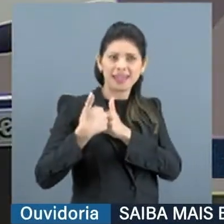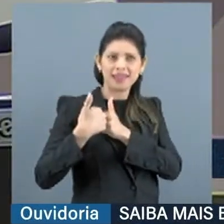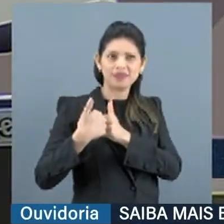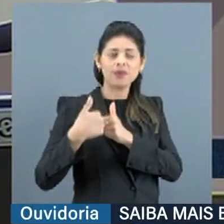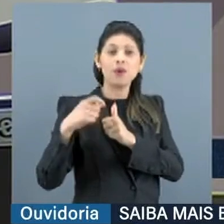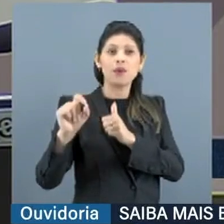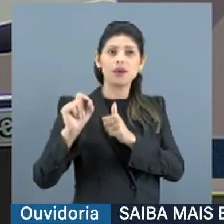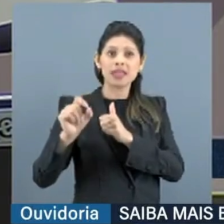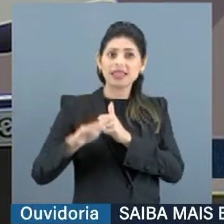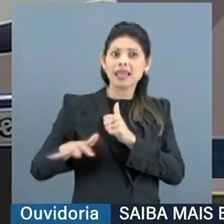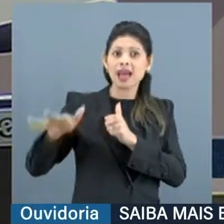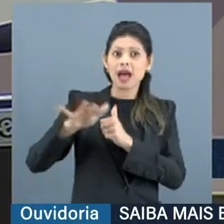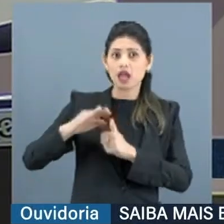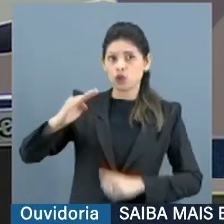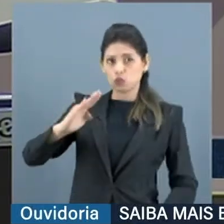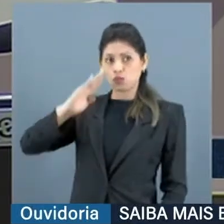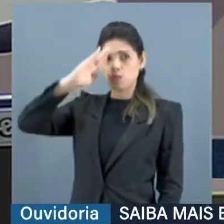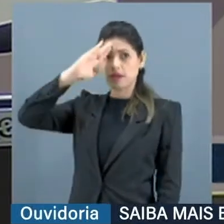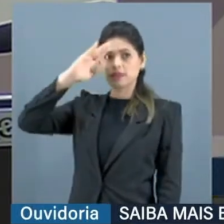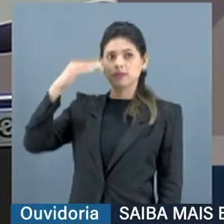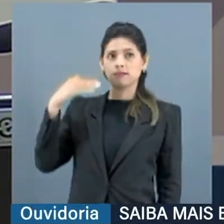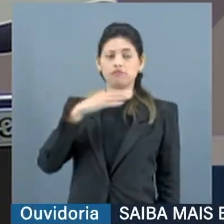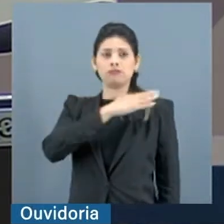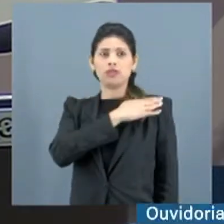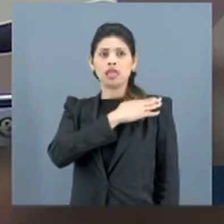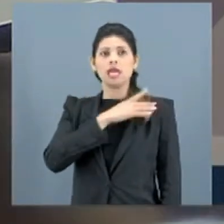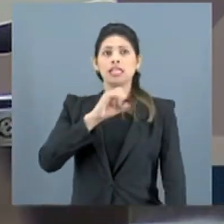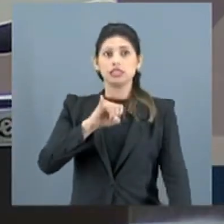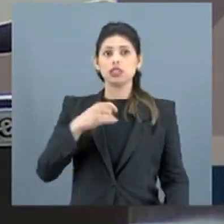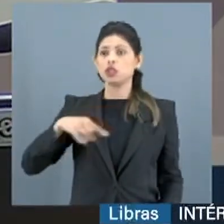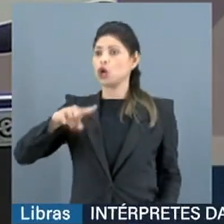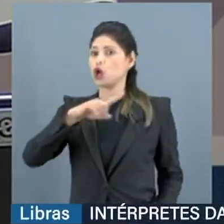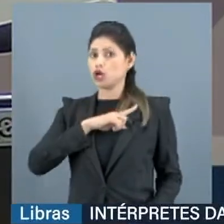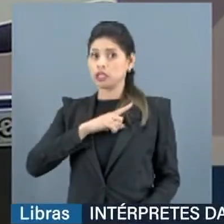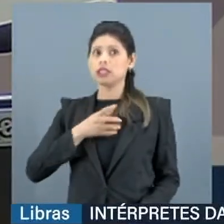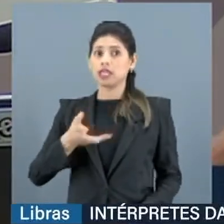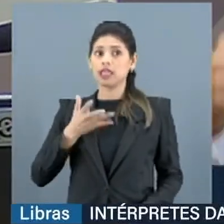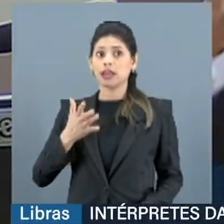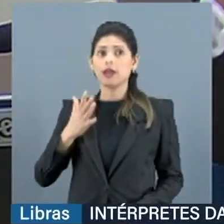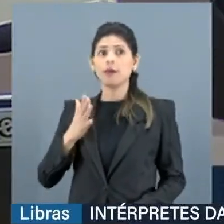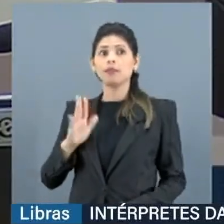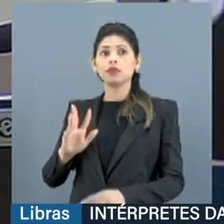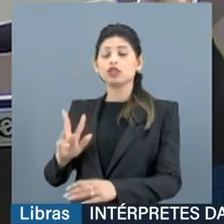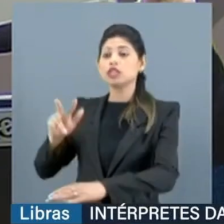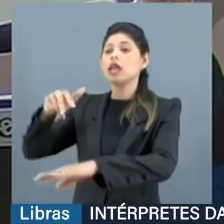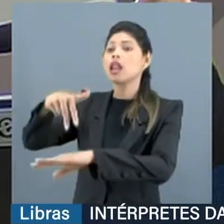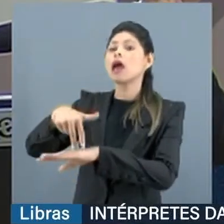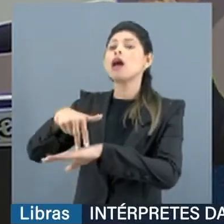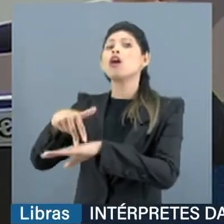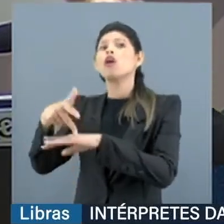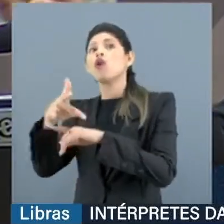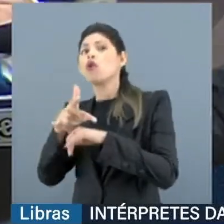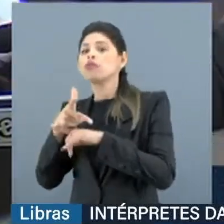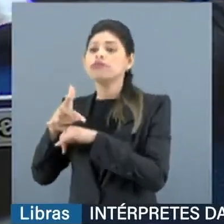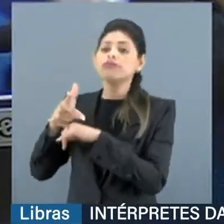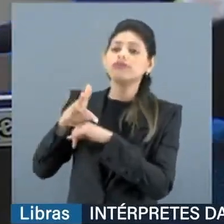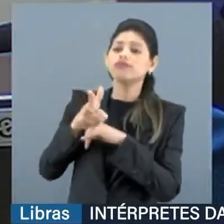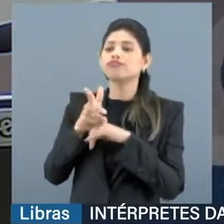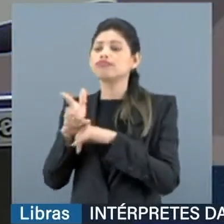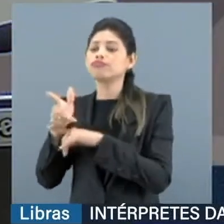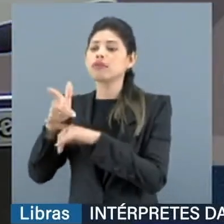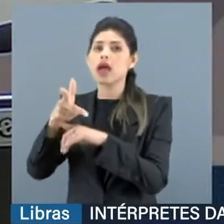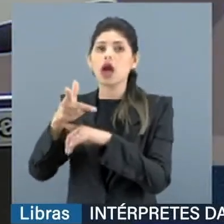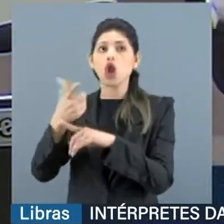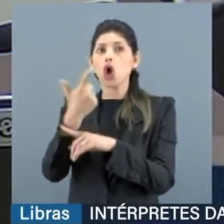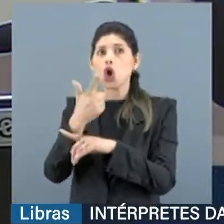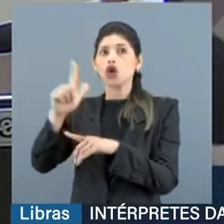Exército. Que se a gente quiser ir lá, nós aqui, senadores, com uma câmera de celular, conversar, com certeza alguém